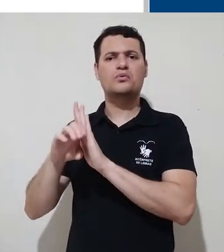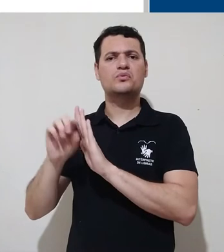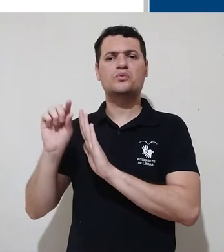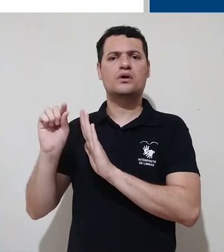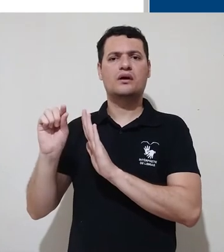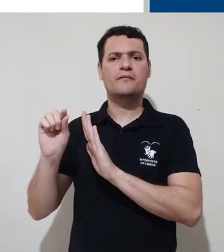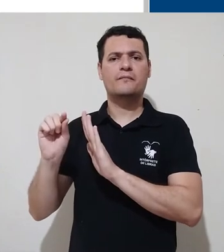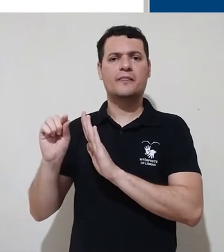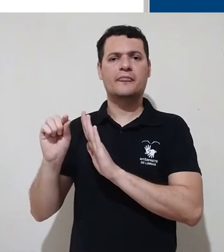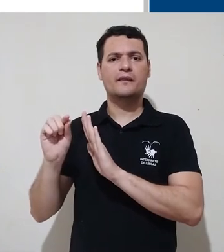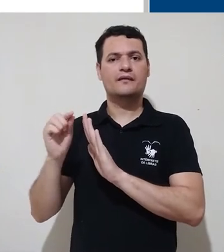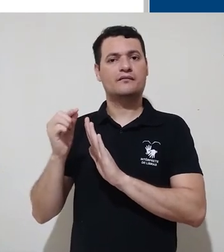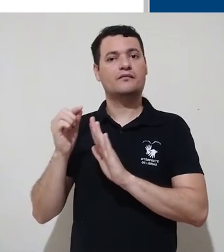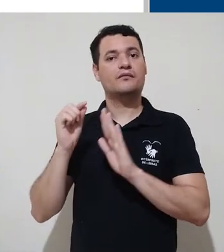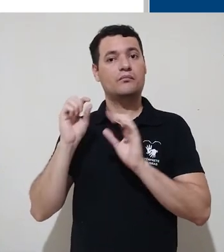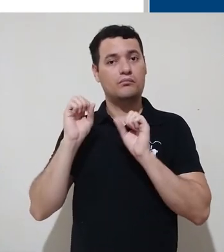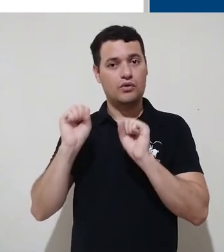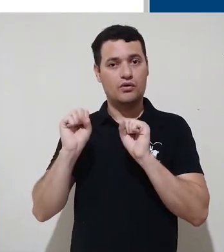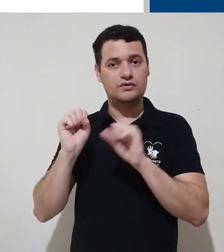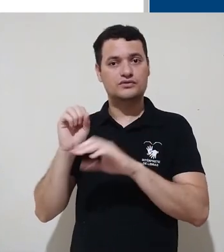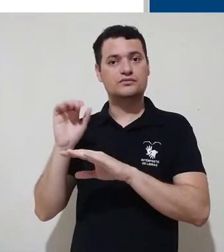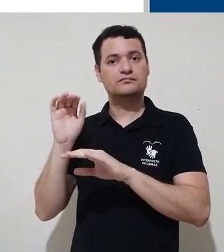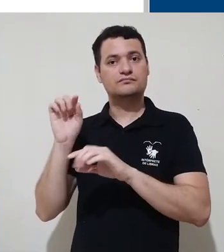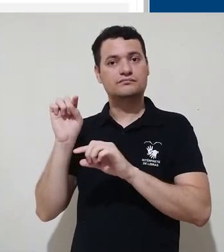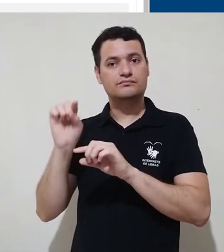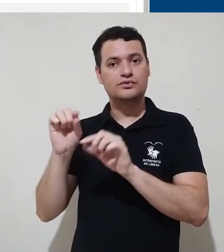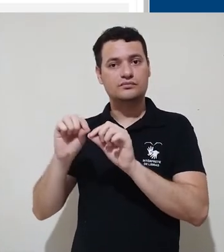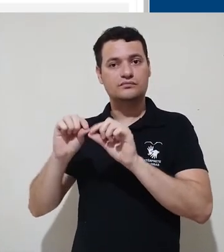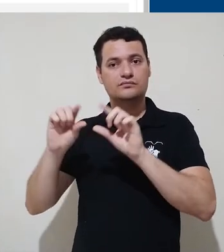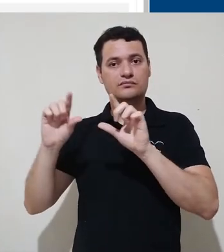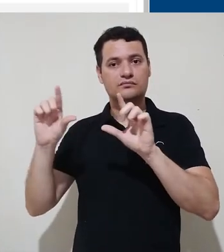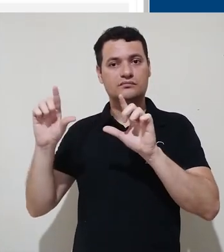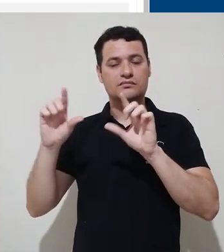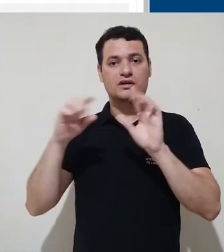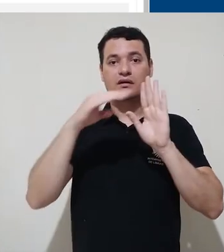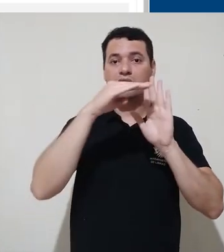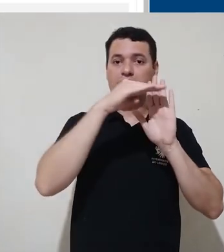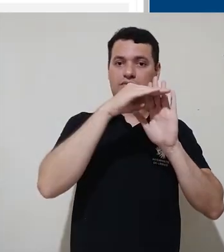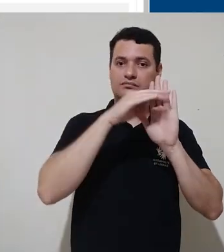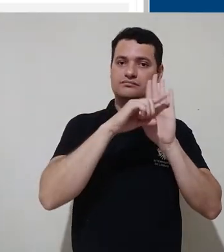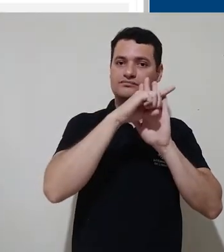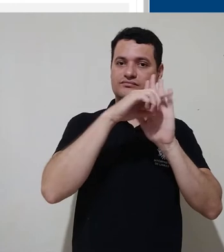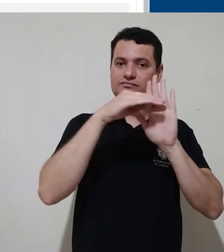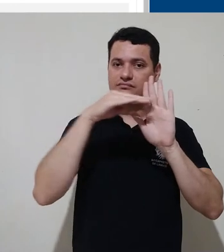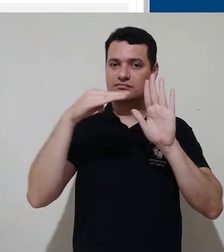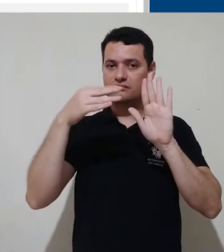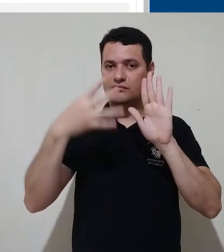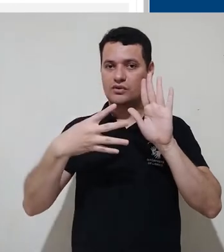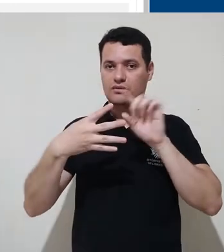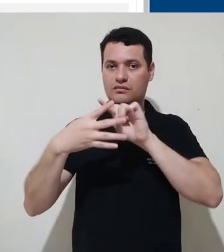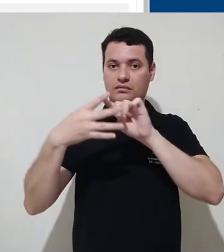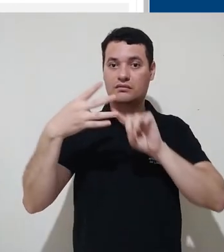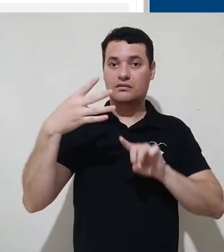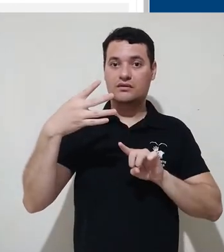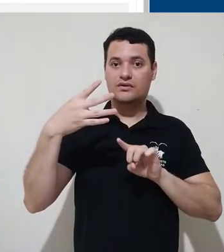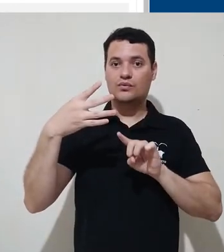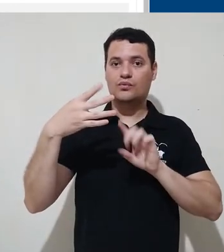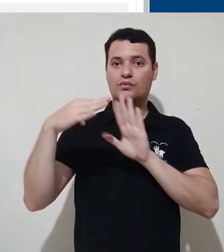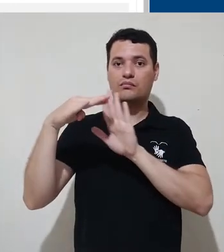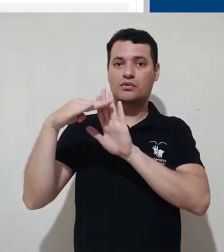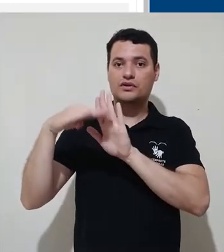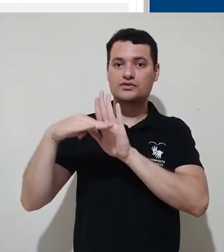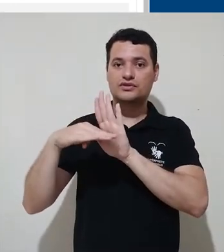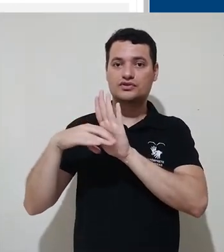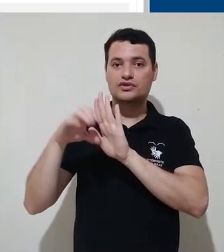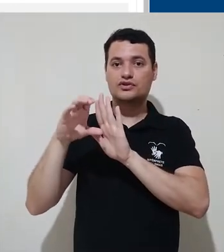curso? Eu posso fazer acesso à minha categoria, trilha de aprendizado. Eu tenho a minha listagem